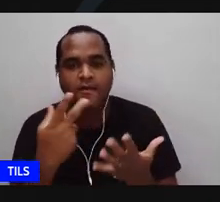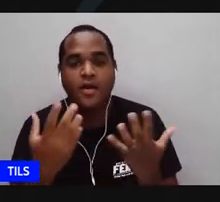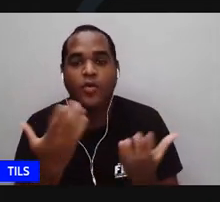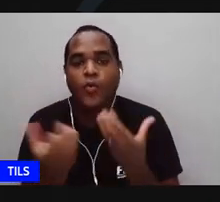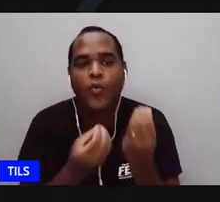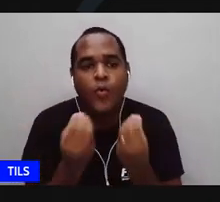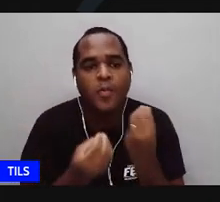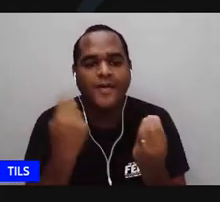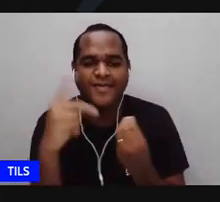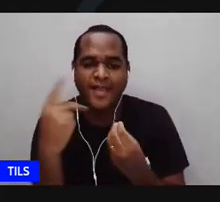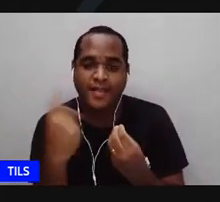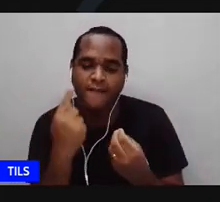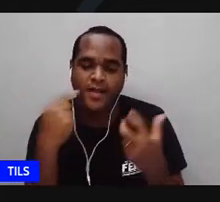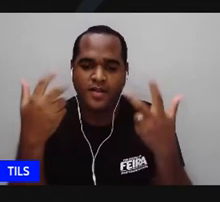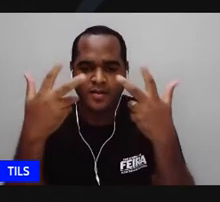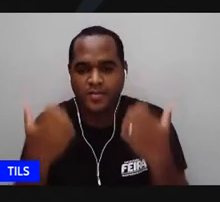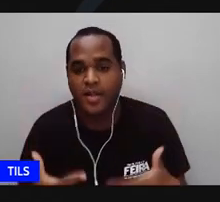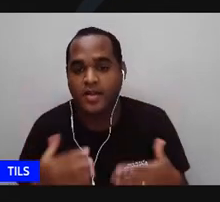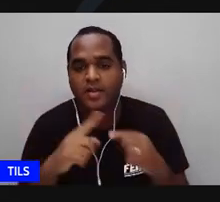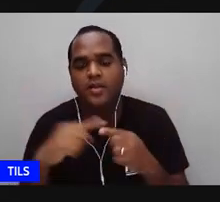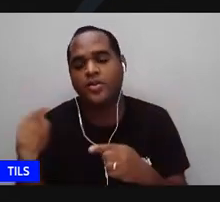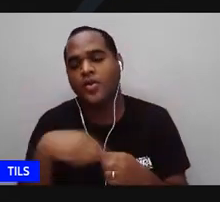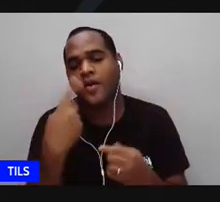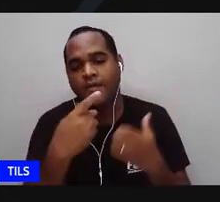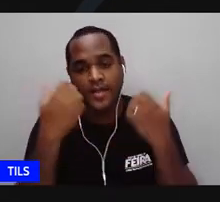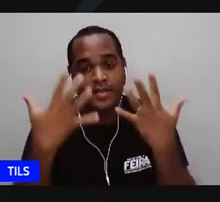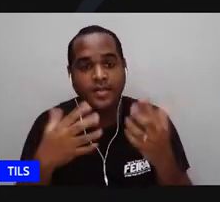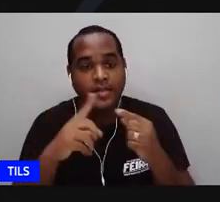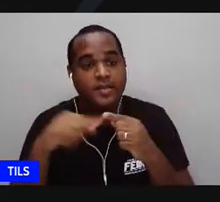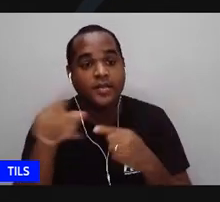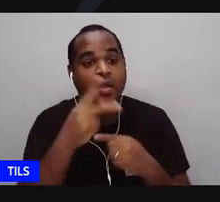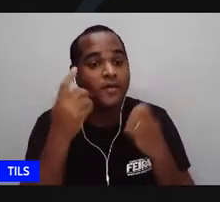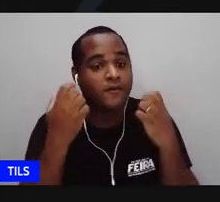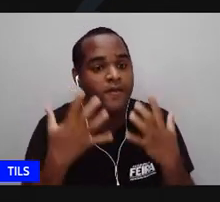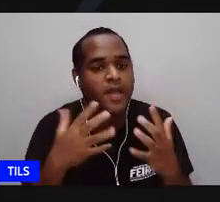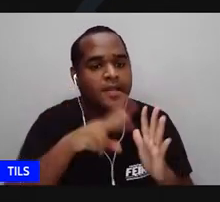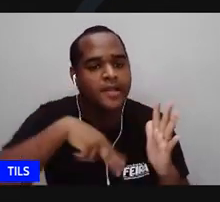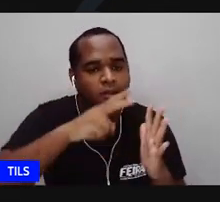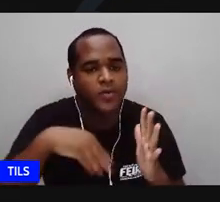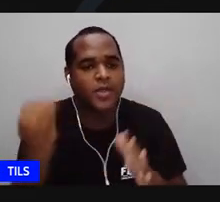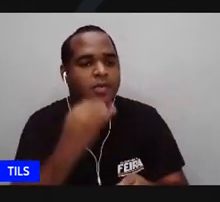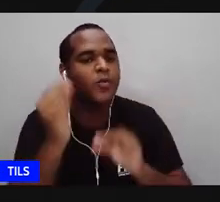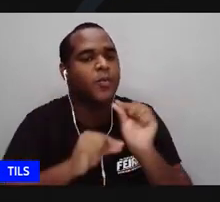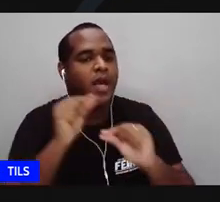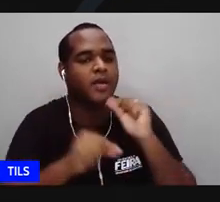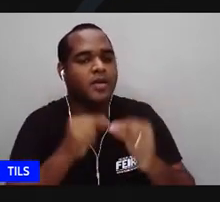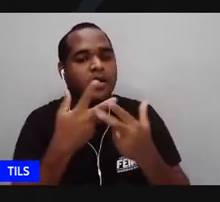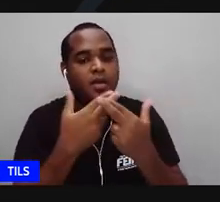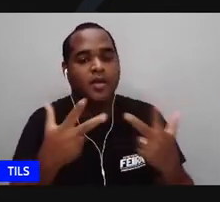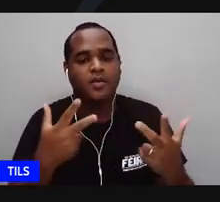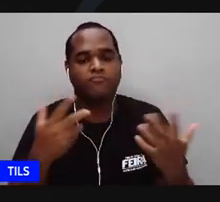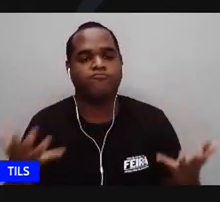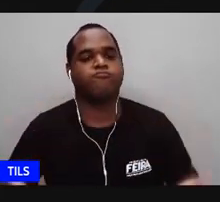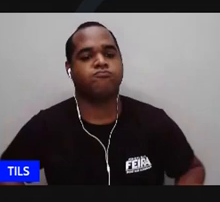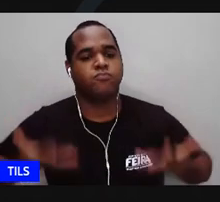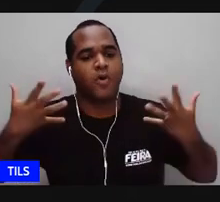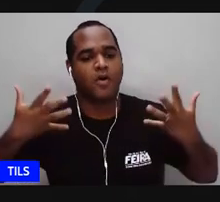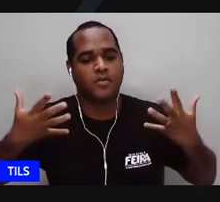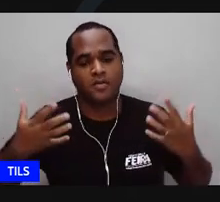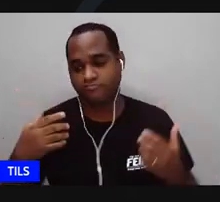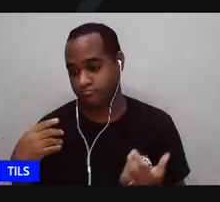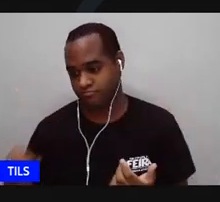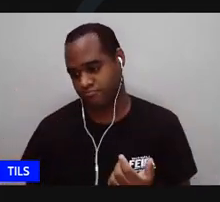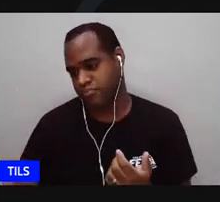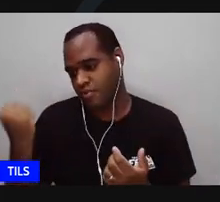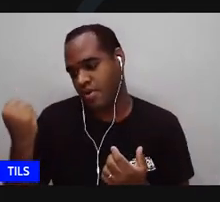a dizer isso ele está falando olha o que a leitura faz com os pais para a gente empodera faz a gente dizer